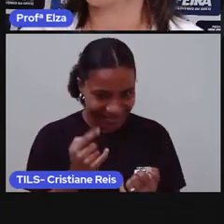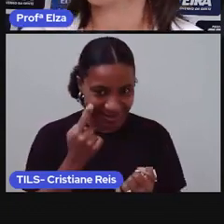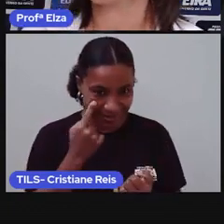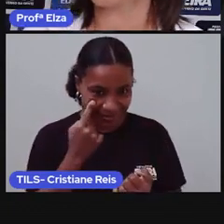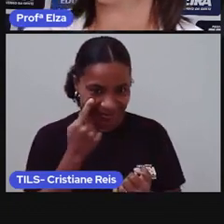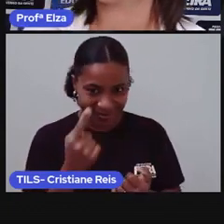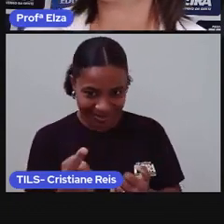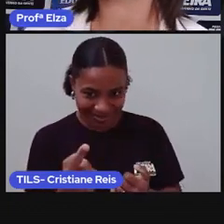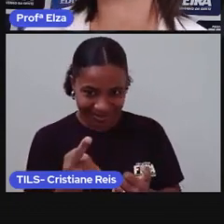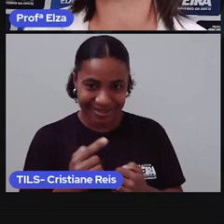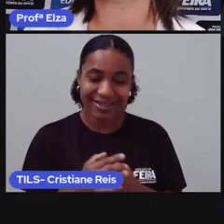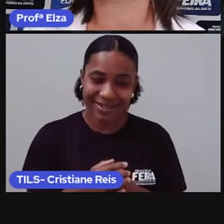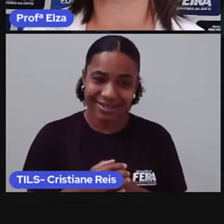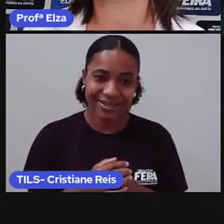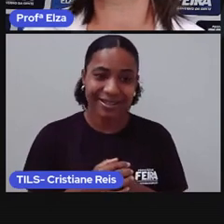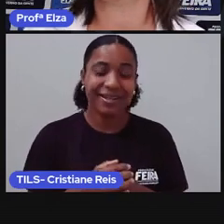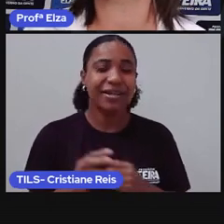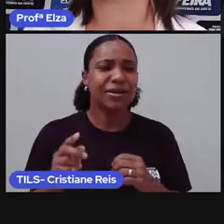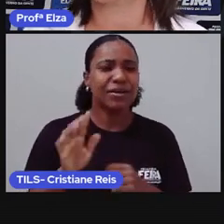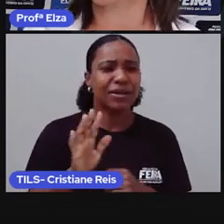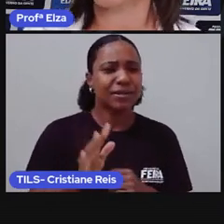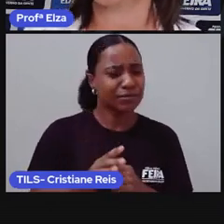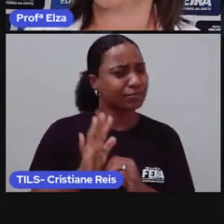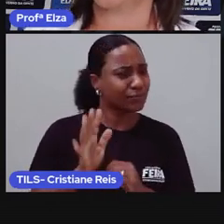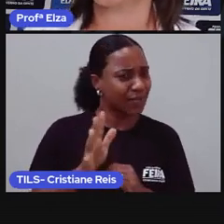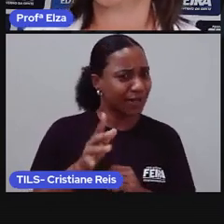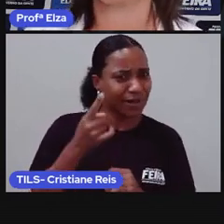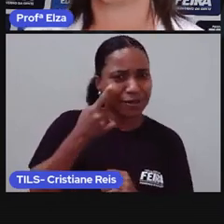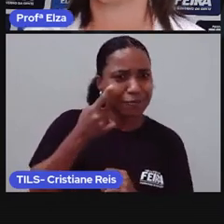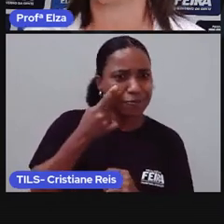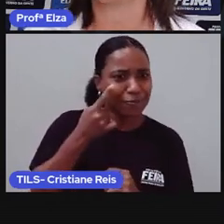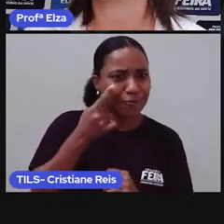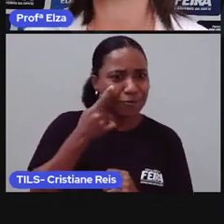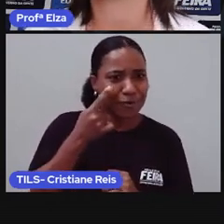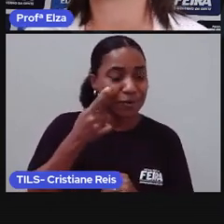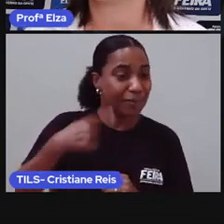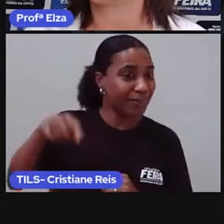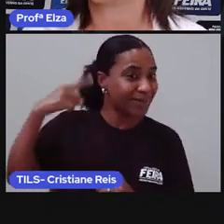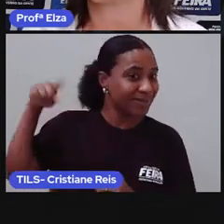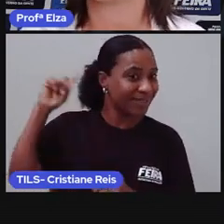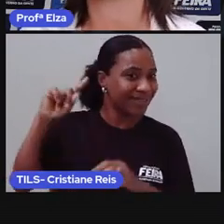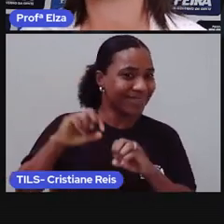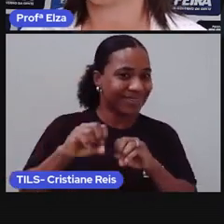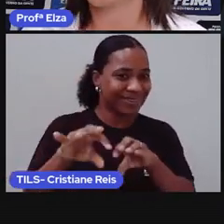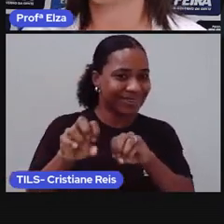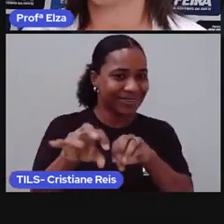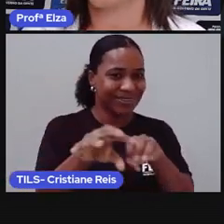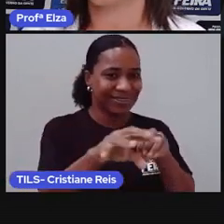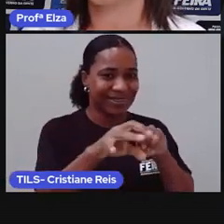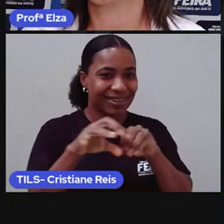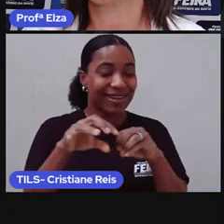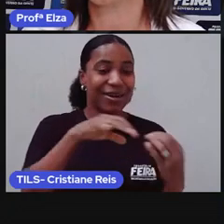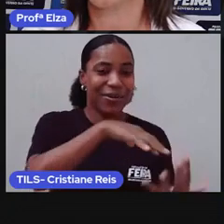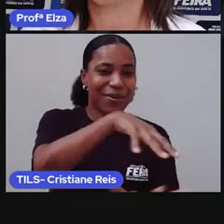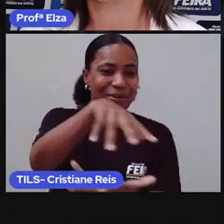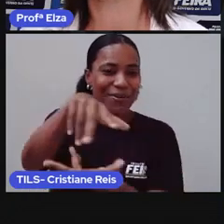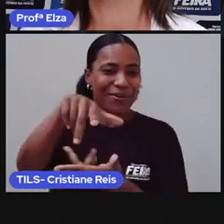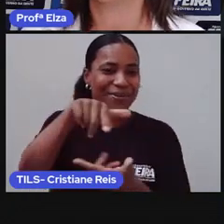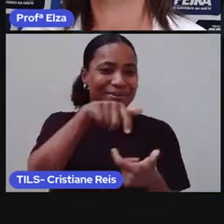Você já deve ter percebido, e eu tenho certeza, porque na aula passada nós viajamos por este mundo,